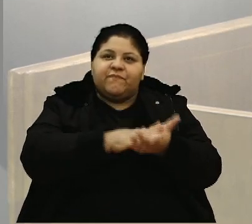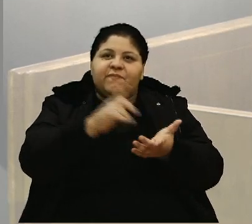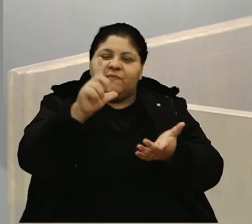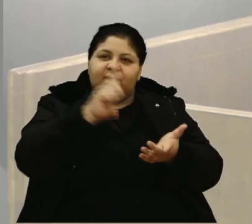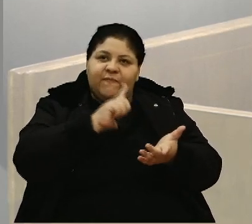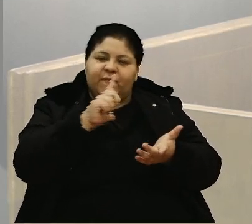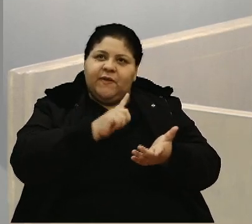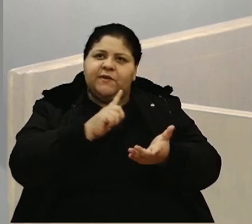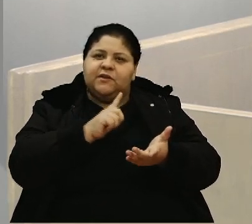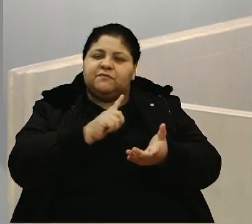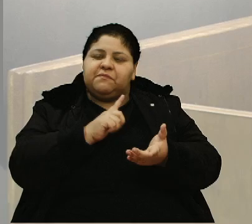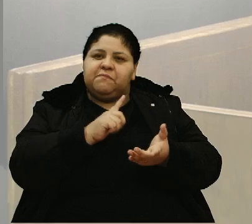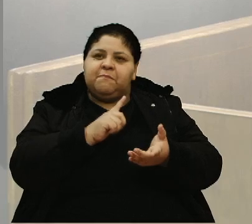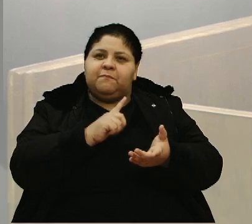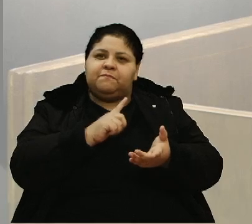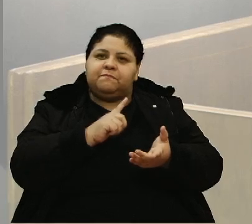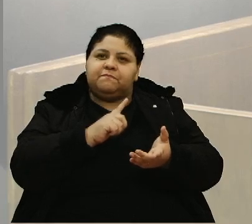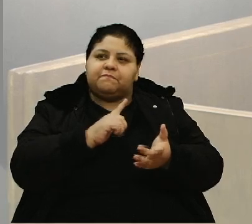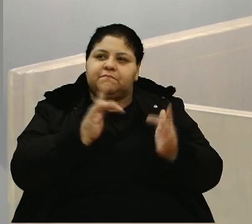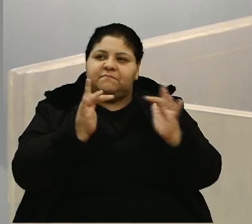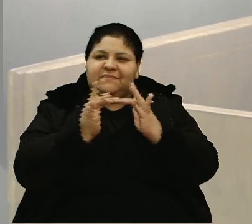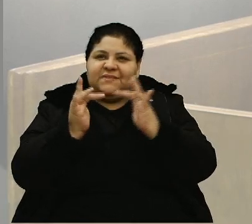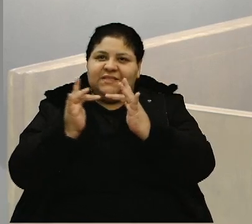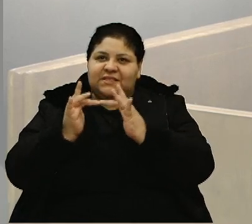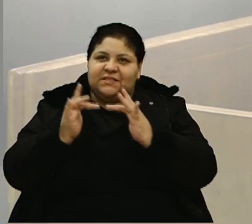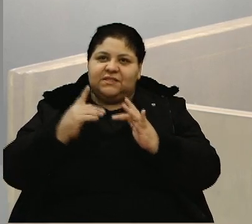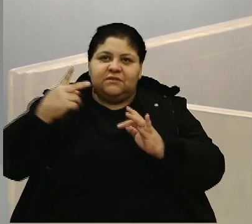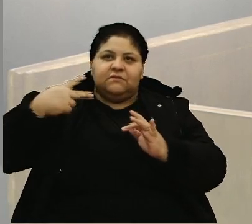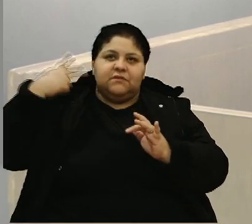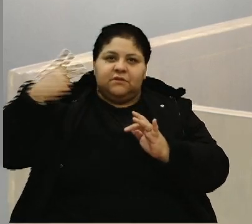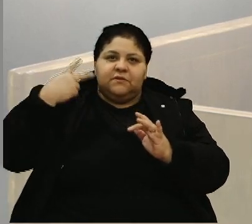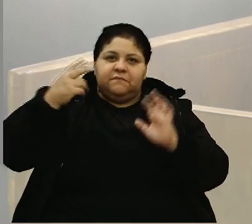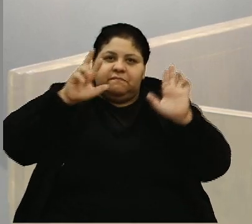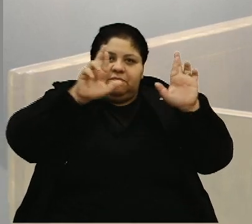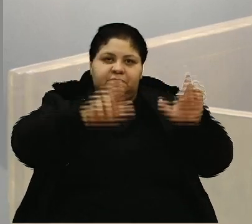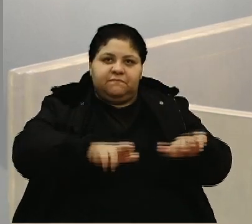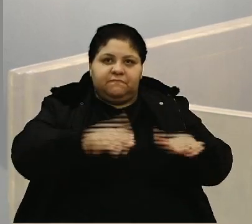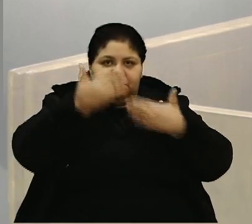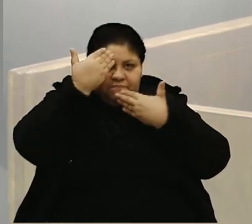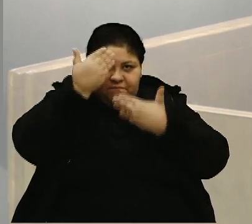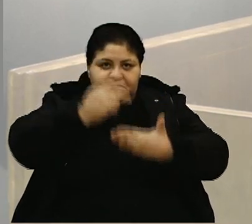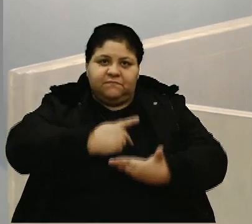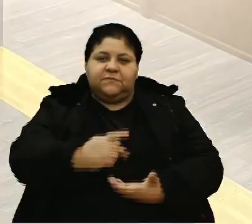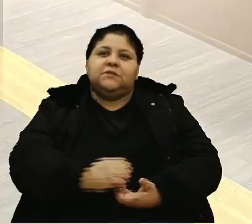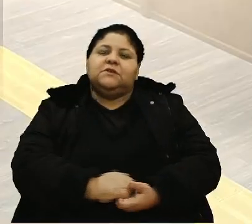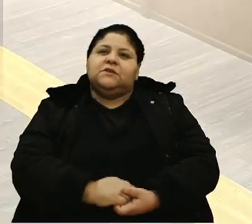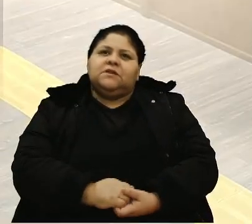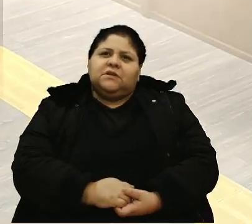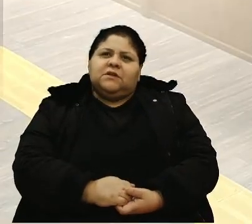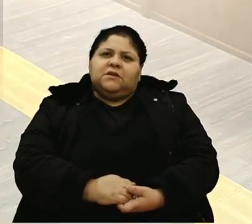essa ligação direta com o vereador da região. Muito obrigado, senhor presidente.